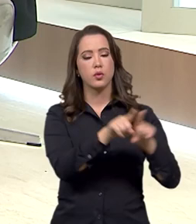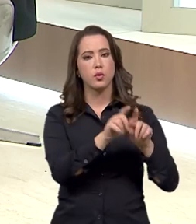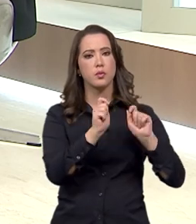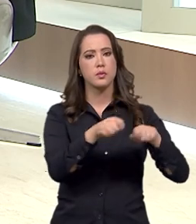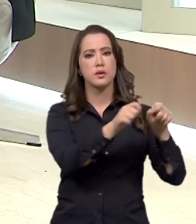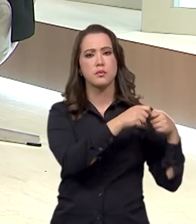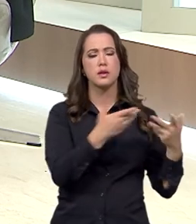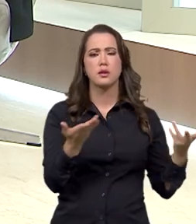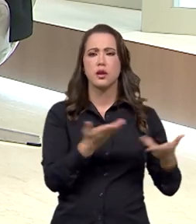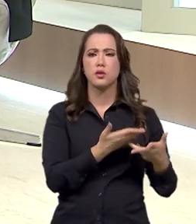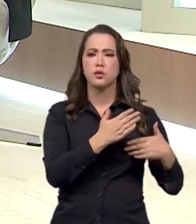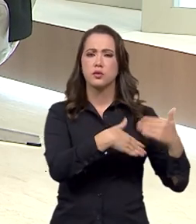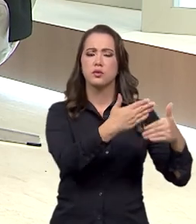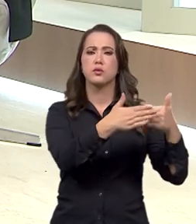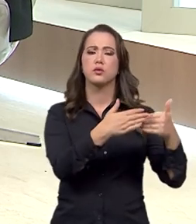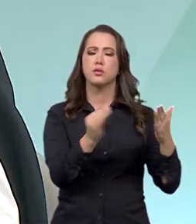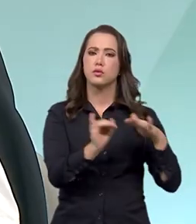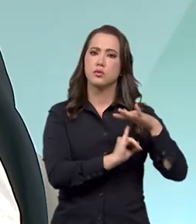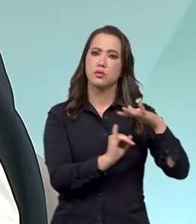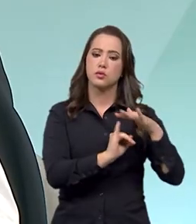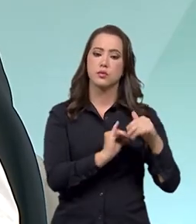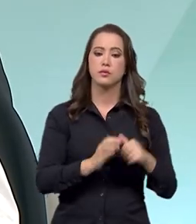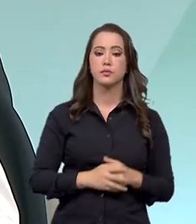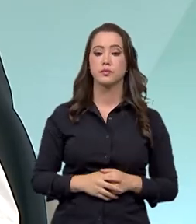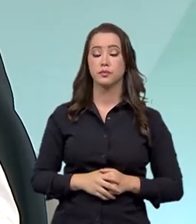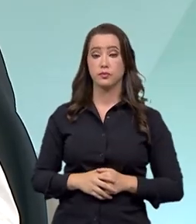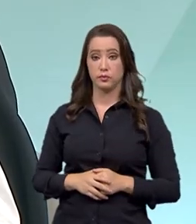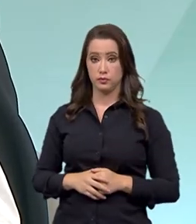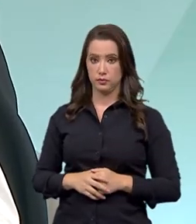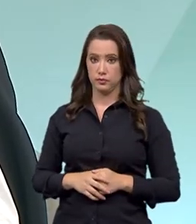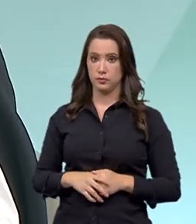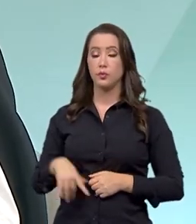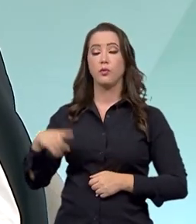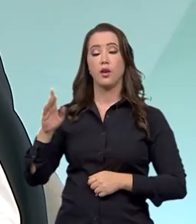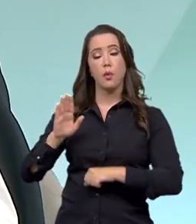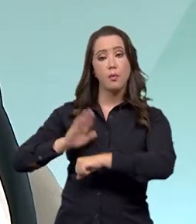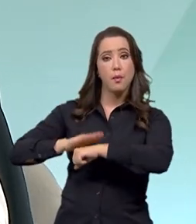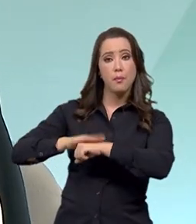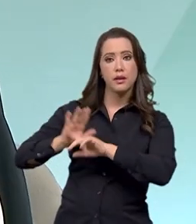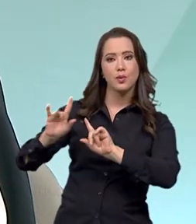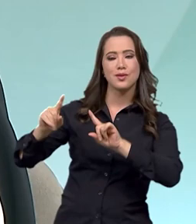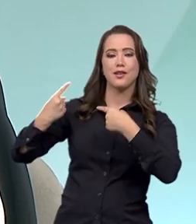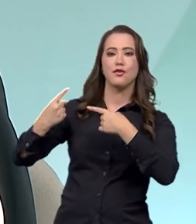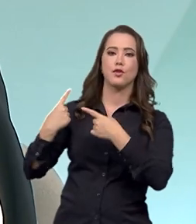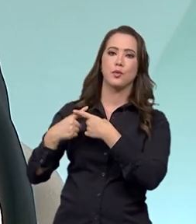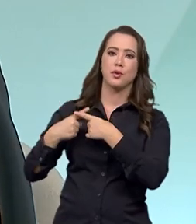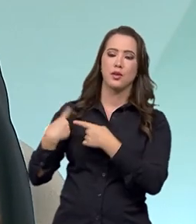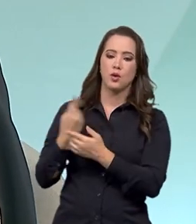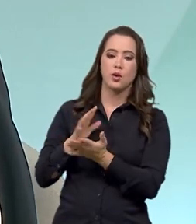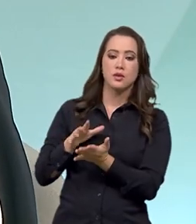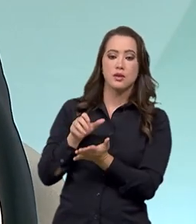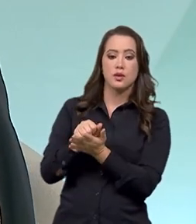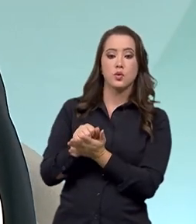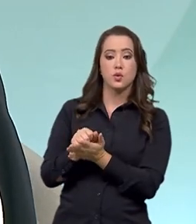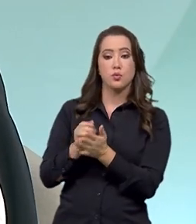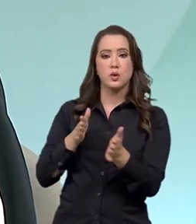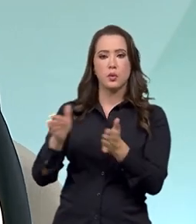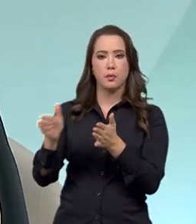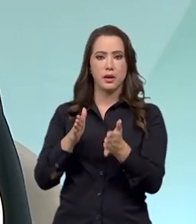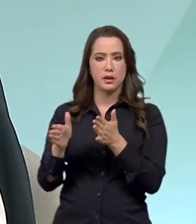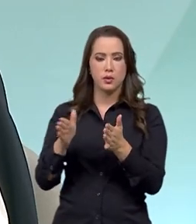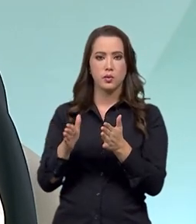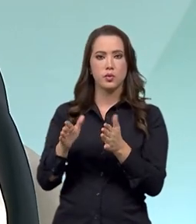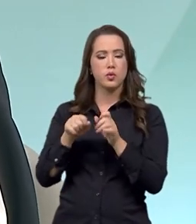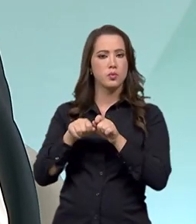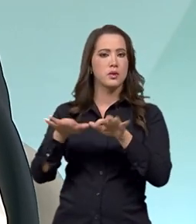que você está ali à frente do Instituto? Paulo, foi um momento muito desafiador, porque assumimos o IFAM em plena pandemia, né?